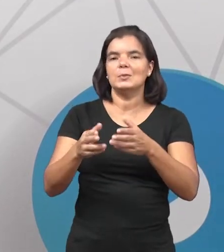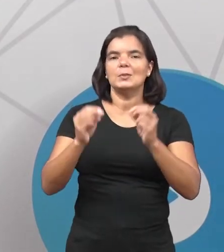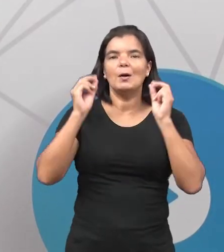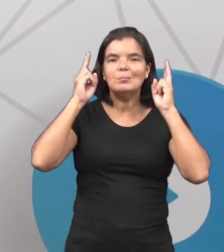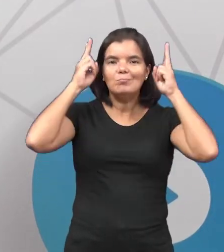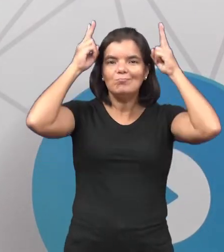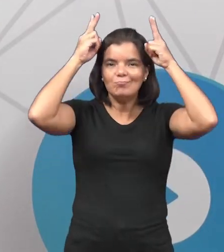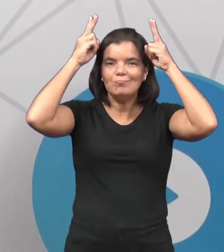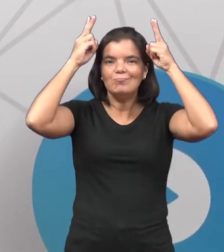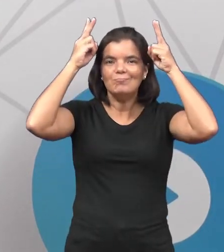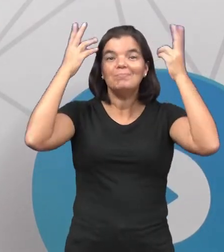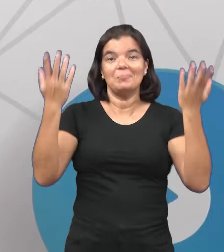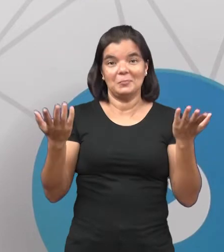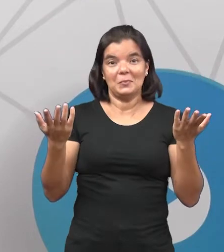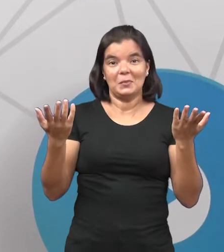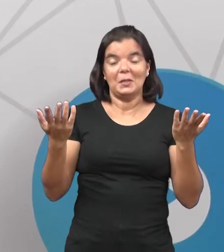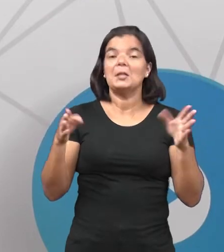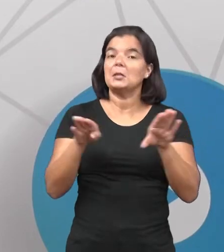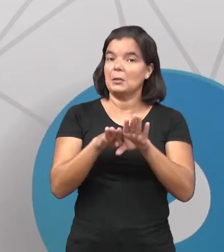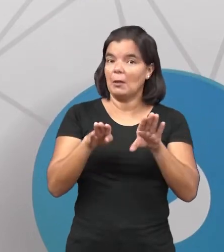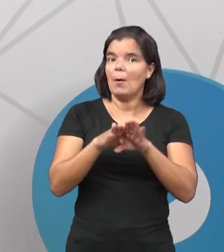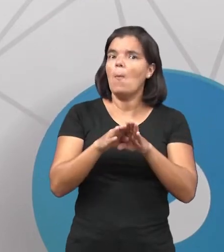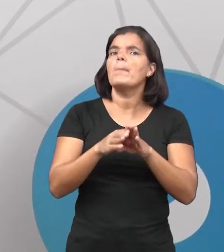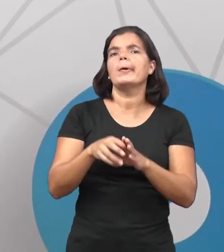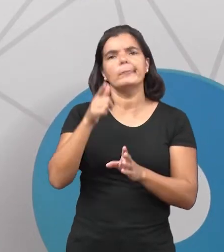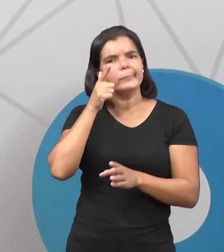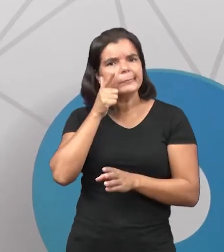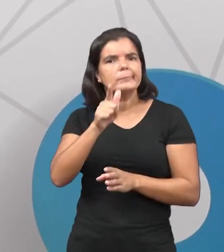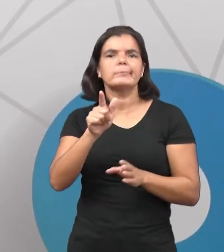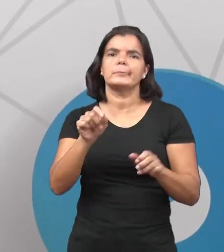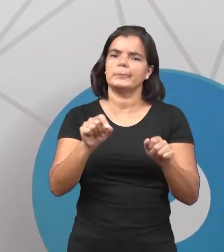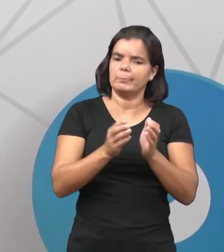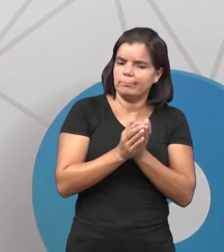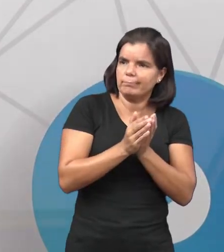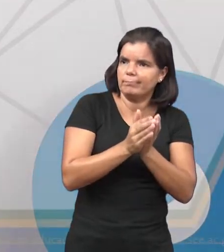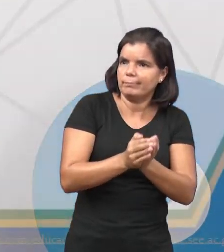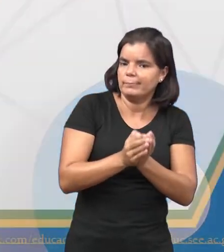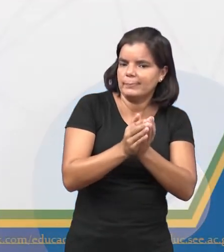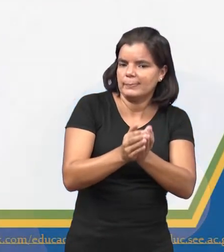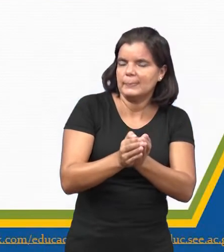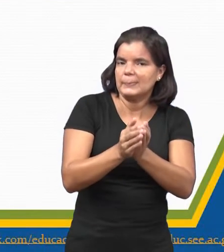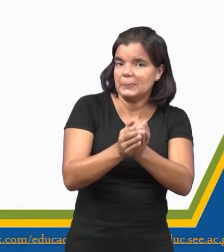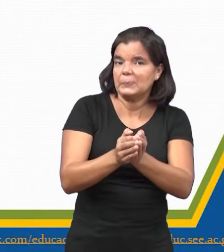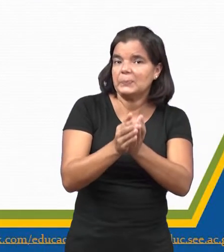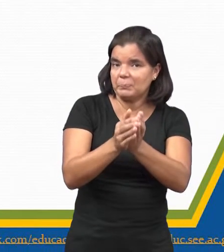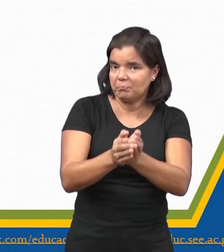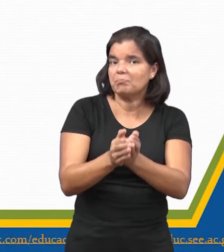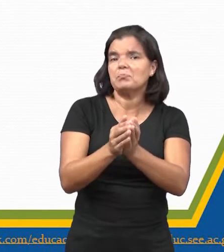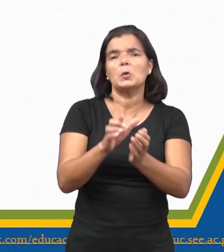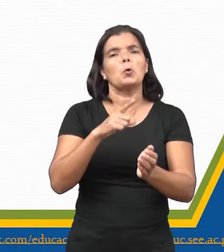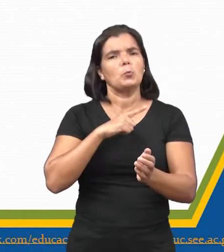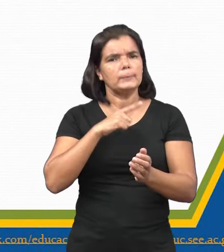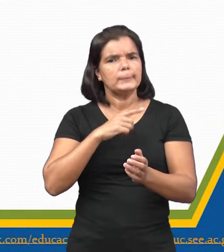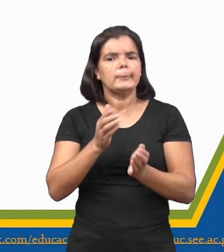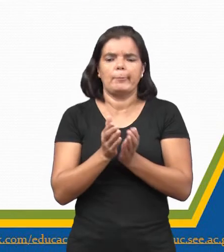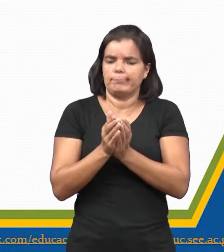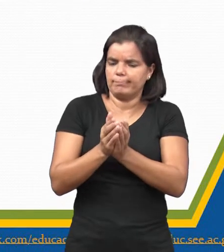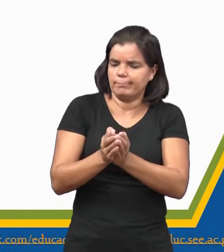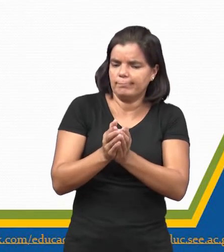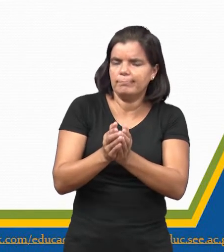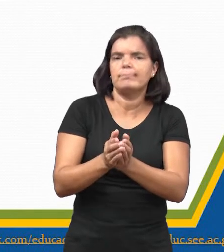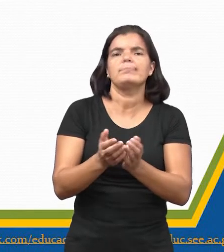não querendo ficar atrás, né? E por último, eles também vão investir nesse processo de colonização. Eles conseguem embarcações, né?